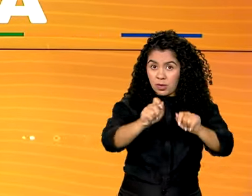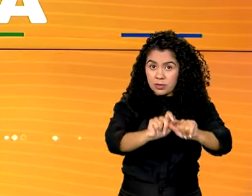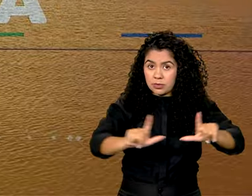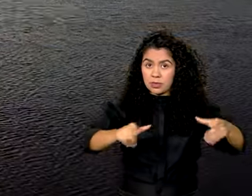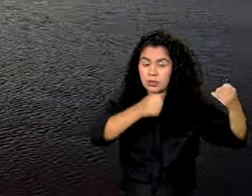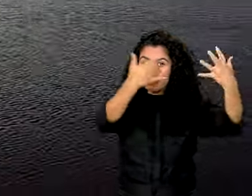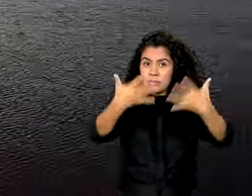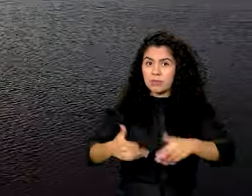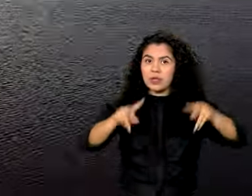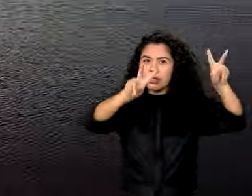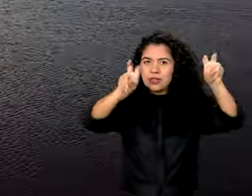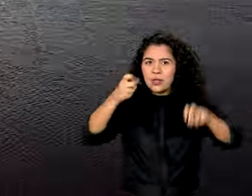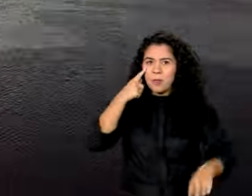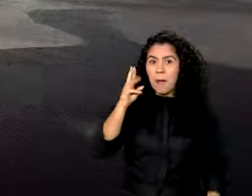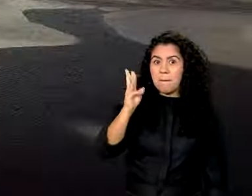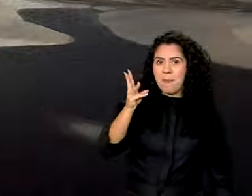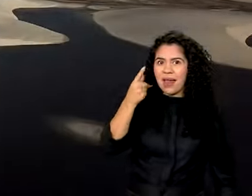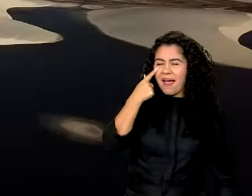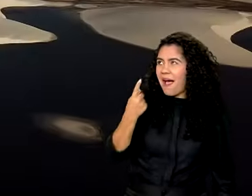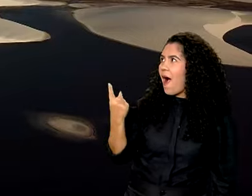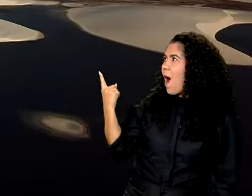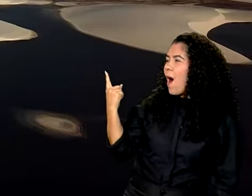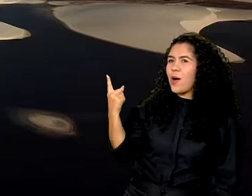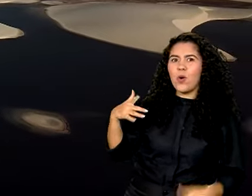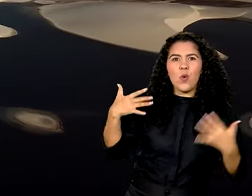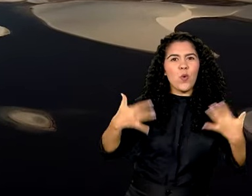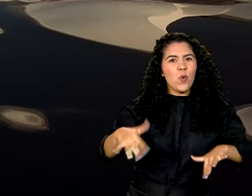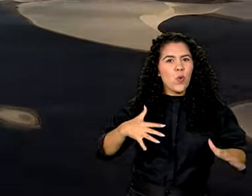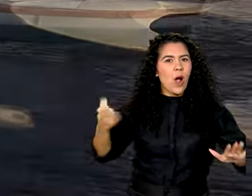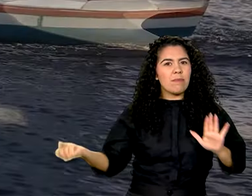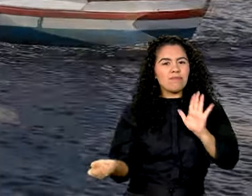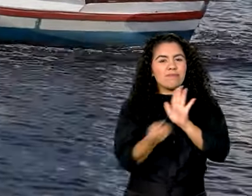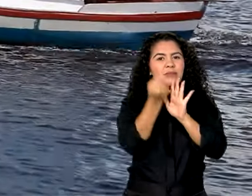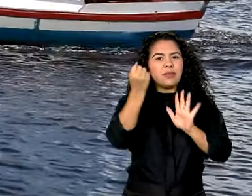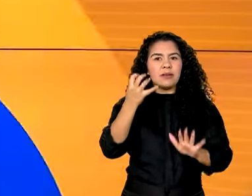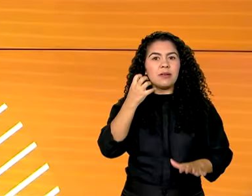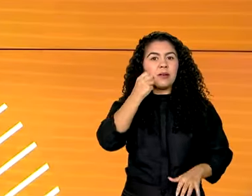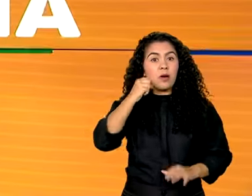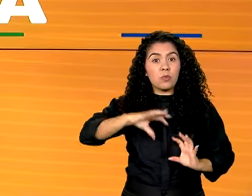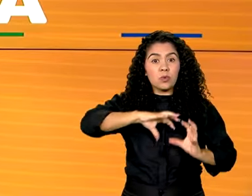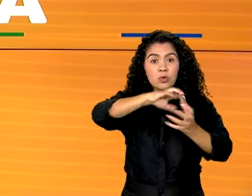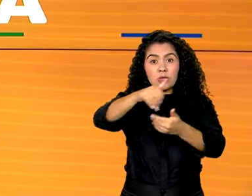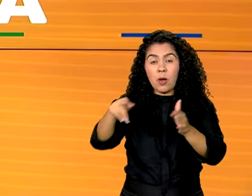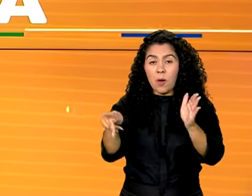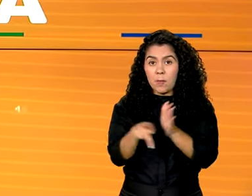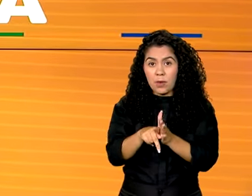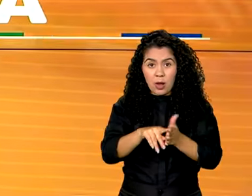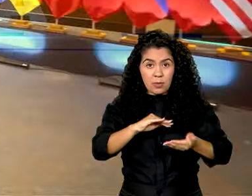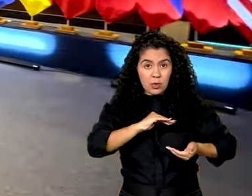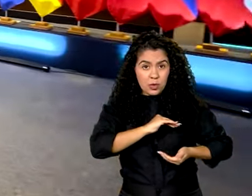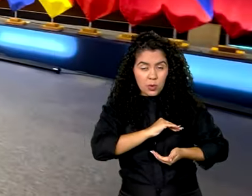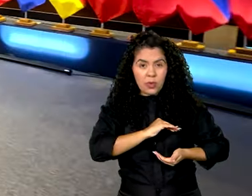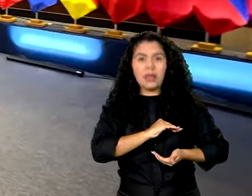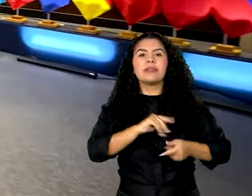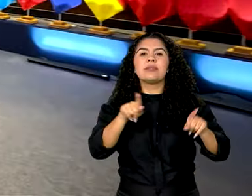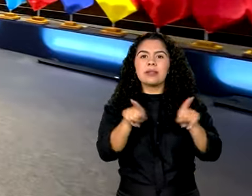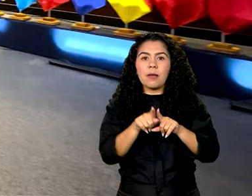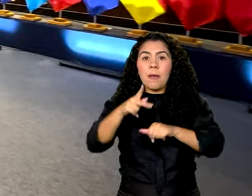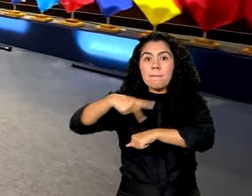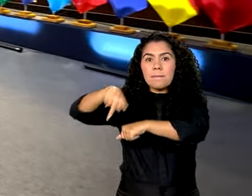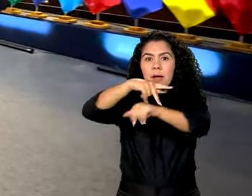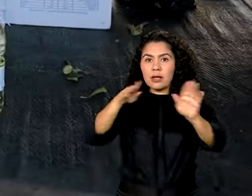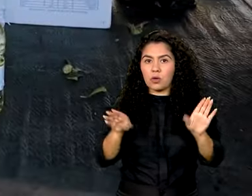Parque dos Lençóis Maranhenses recebeu o título de Patrimônio Mundial da Unesco. E mais, países do G20